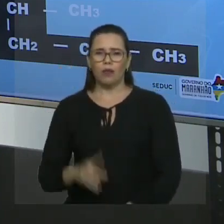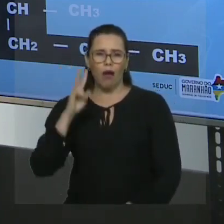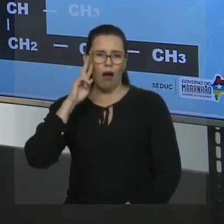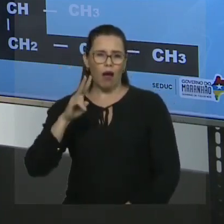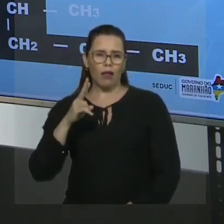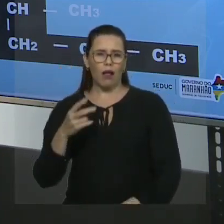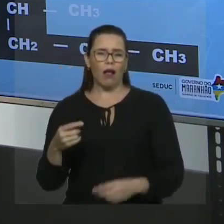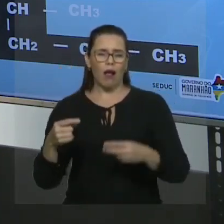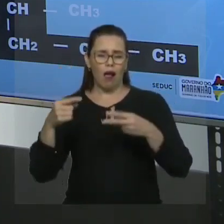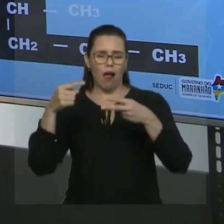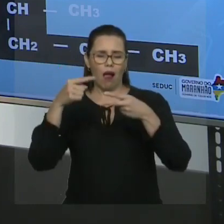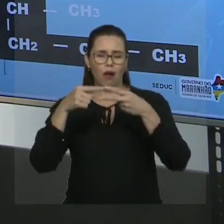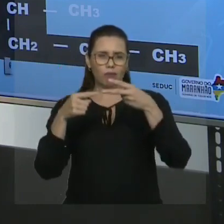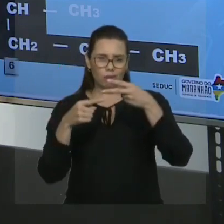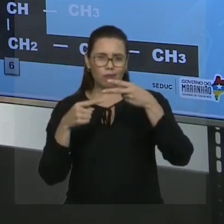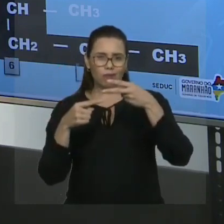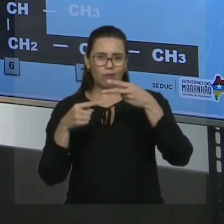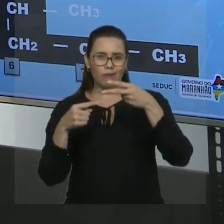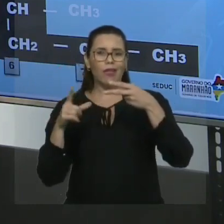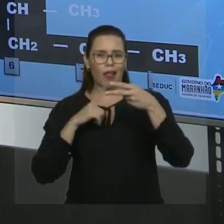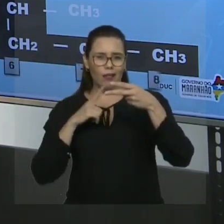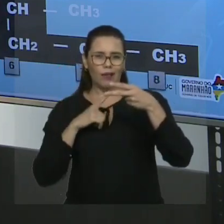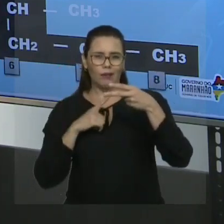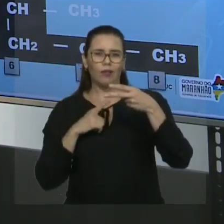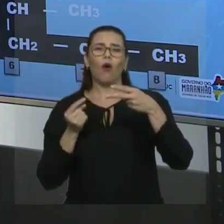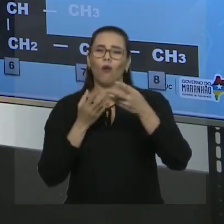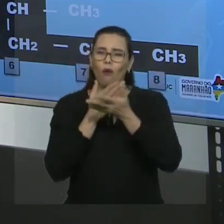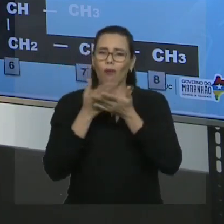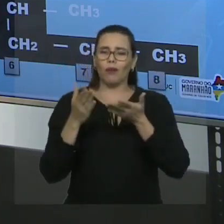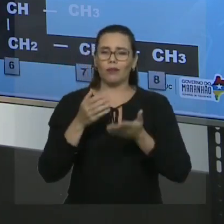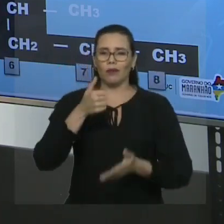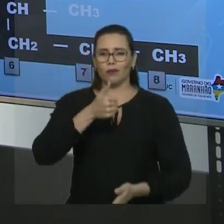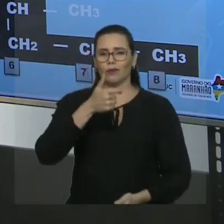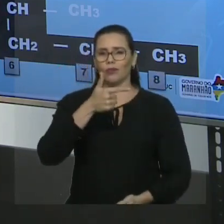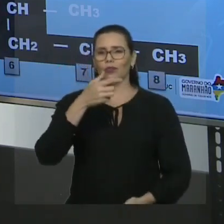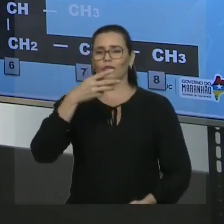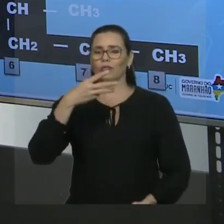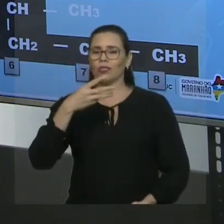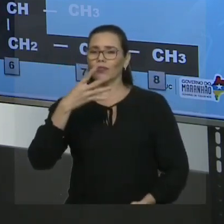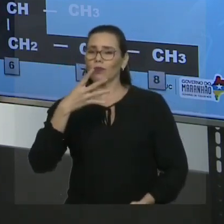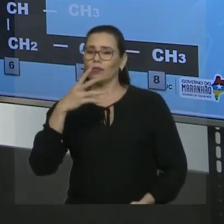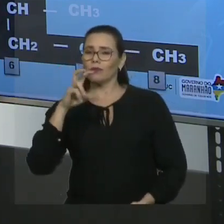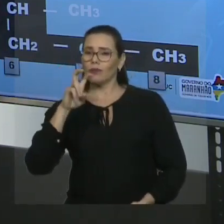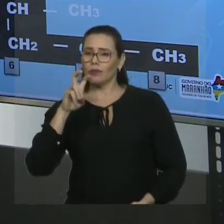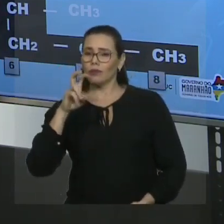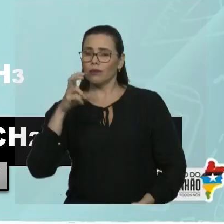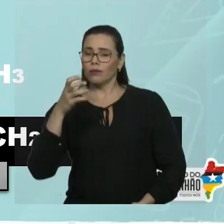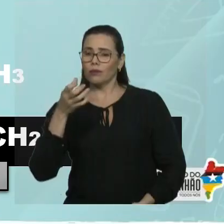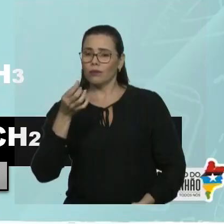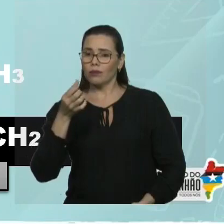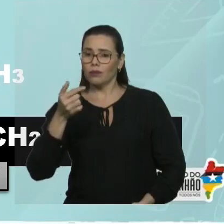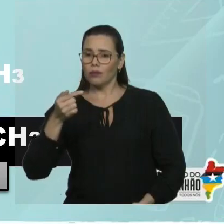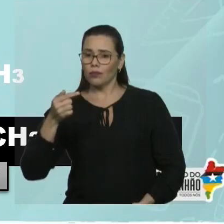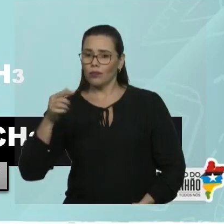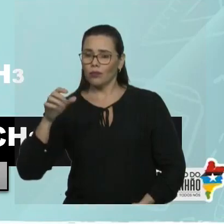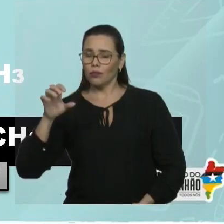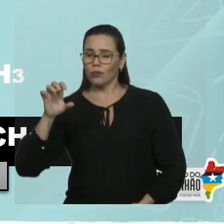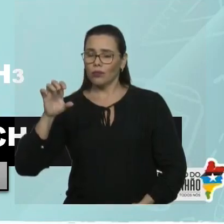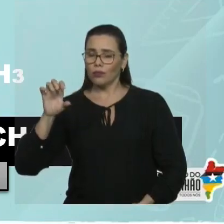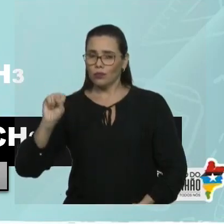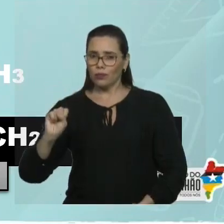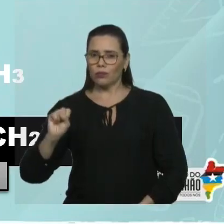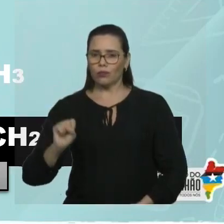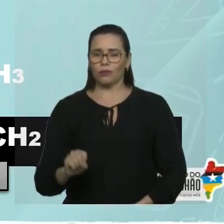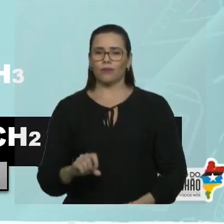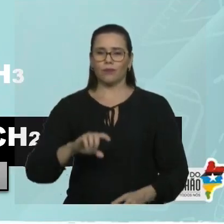numerar? Um, dois, três, quatro, cinco, seis, sete, oito. Então, você, quando trabalha com cadeias ramificadas, a primeira regra